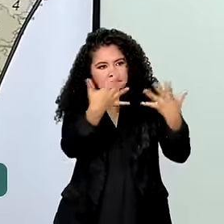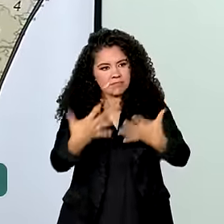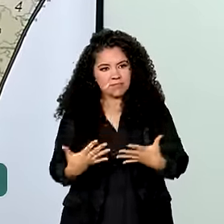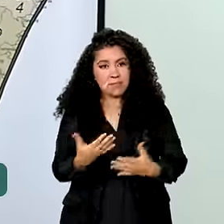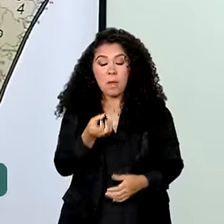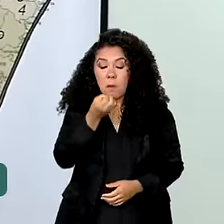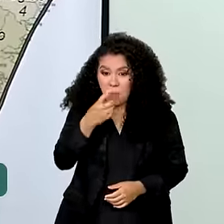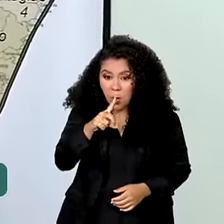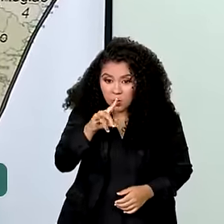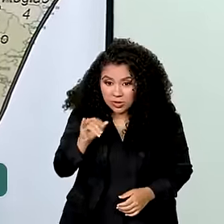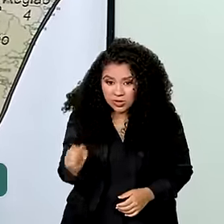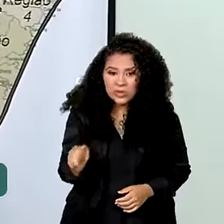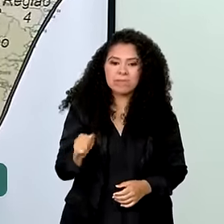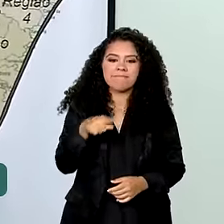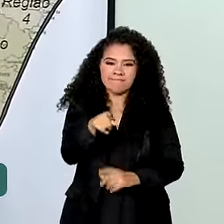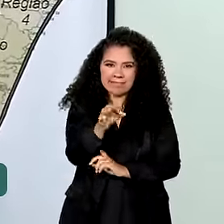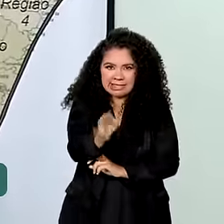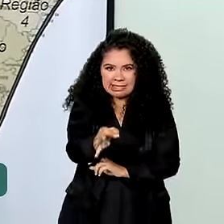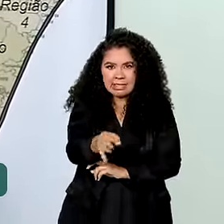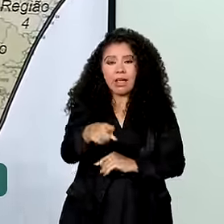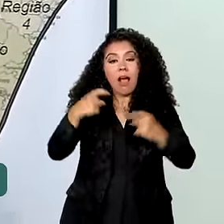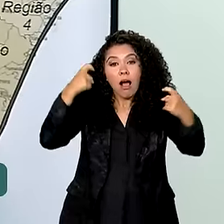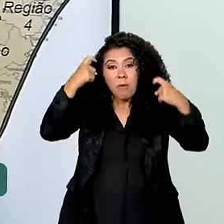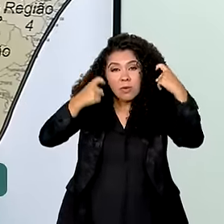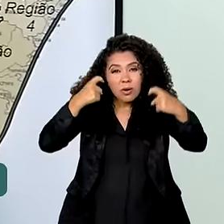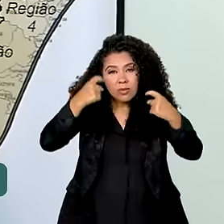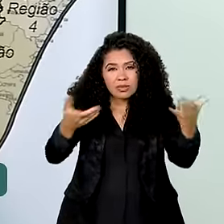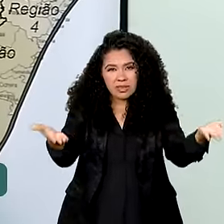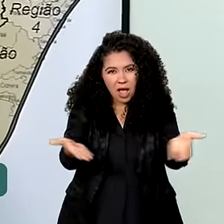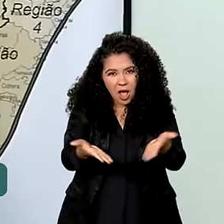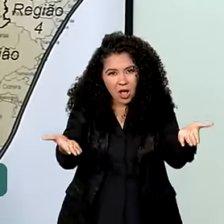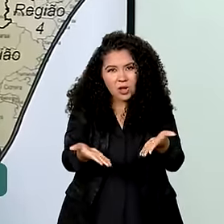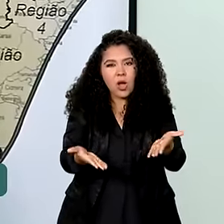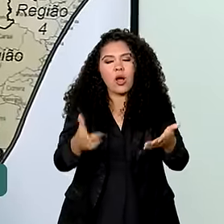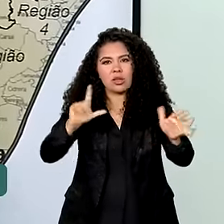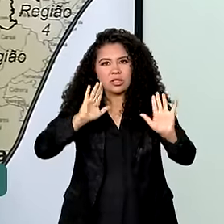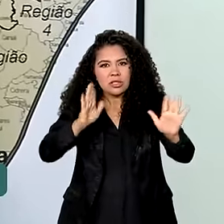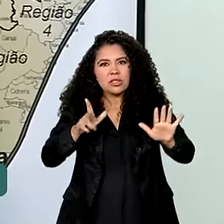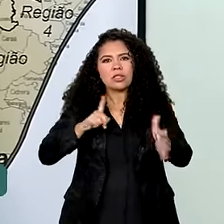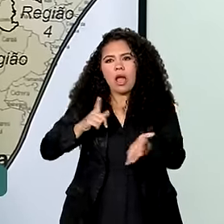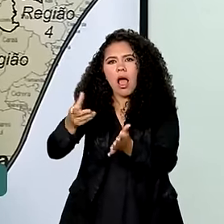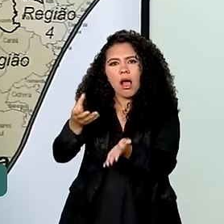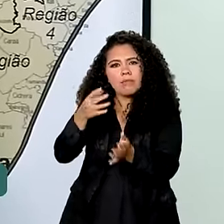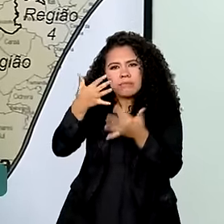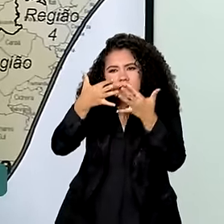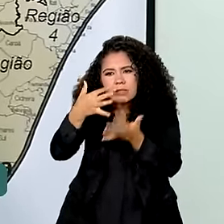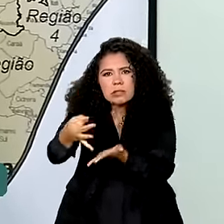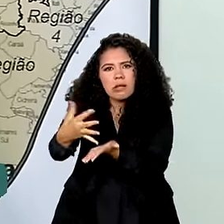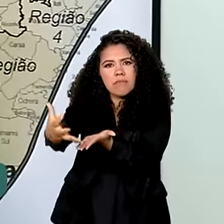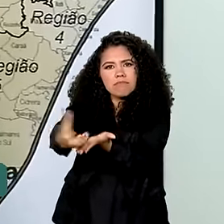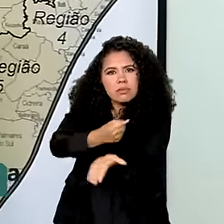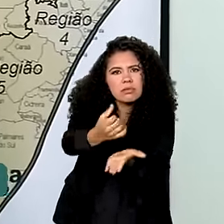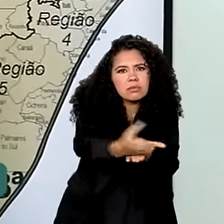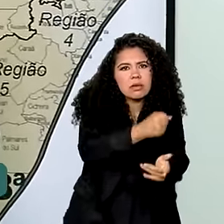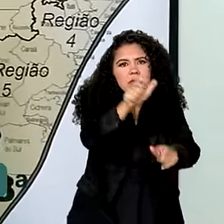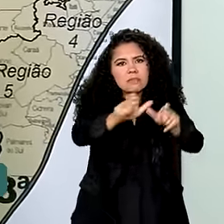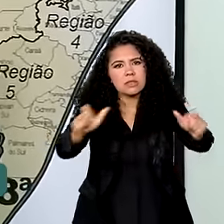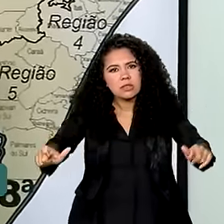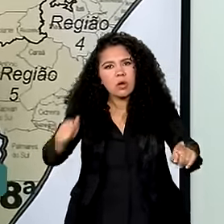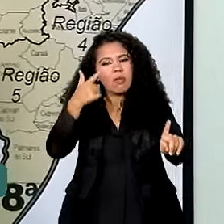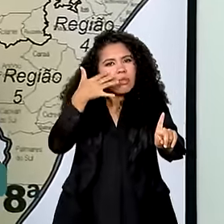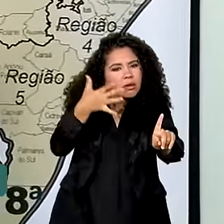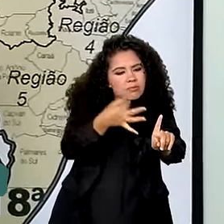Você está certa. A preocupação nesse momento, passando essa fase mais aguda dos resgates, do atendimento de pessoas feridas,